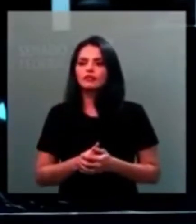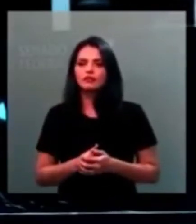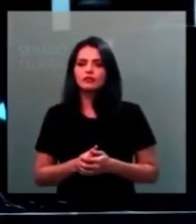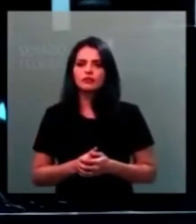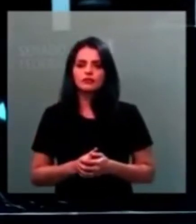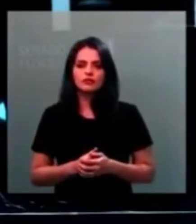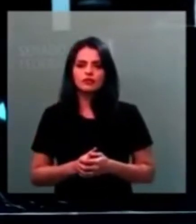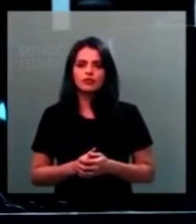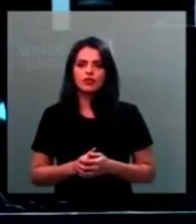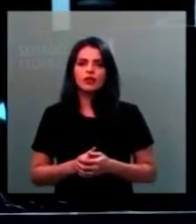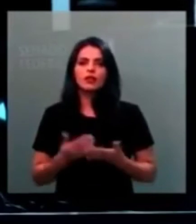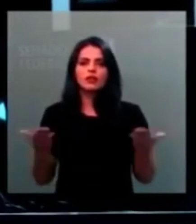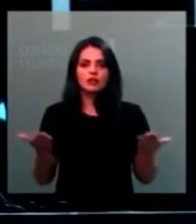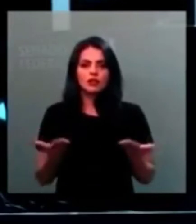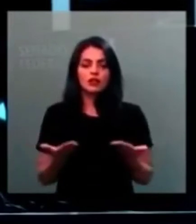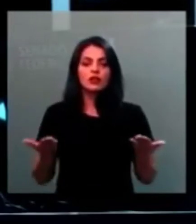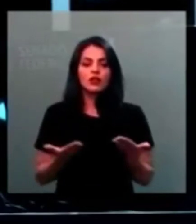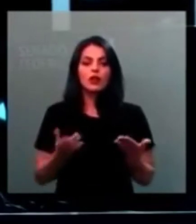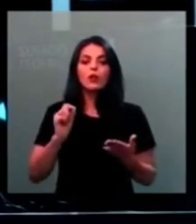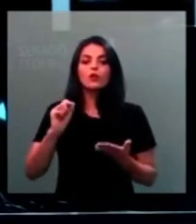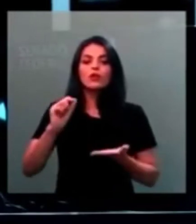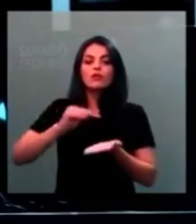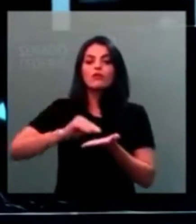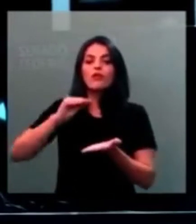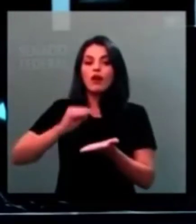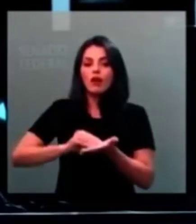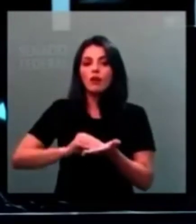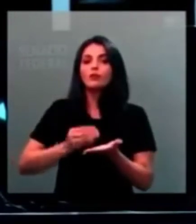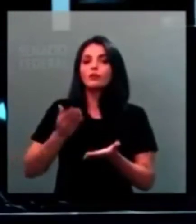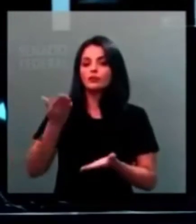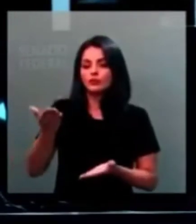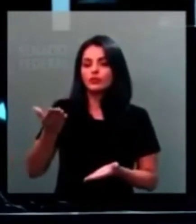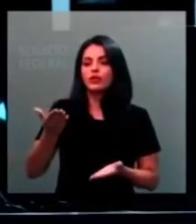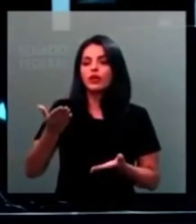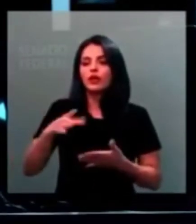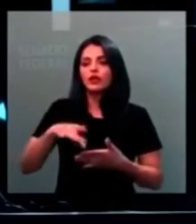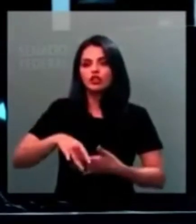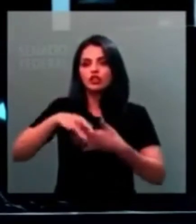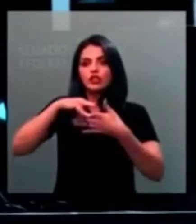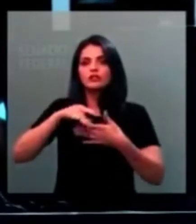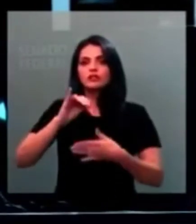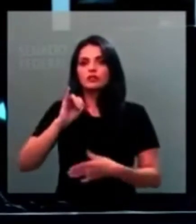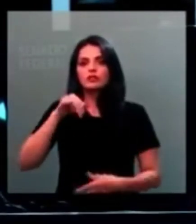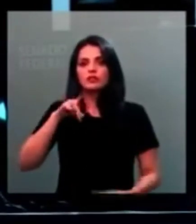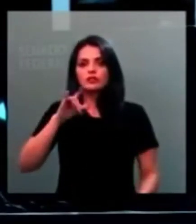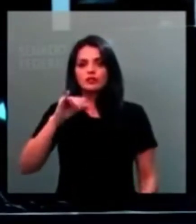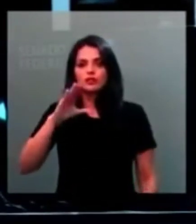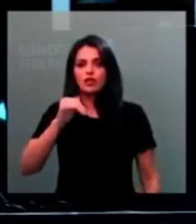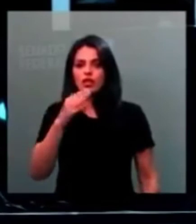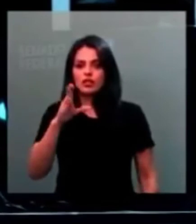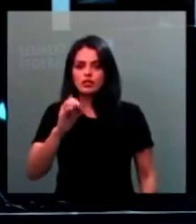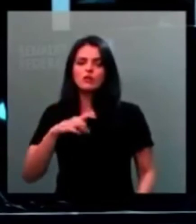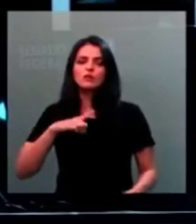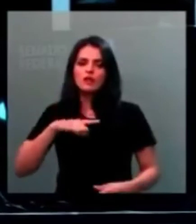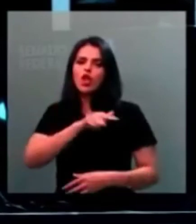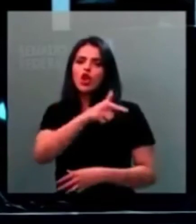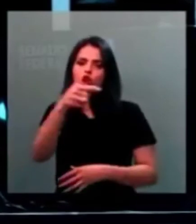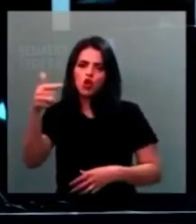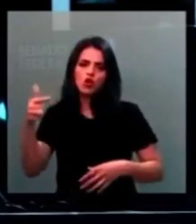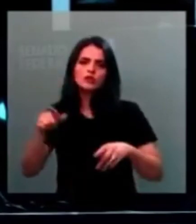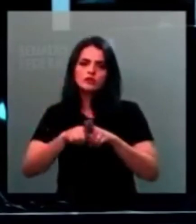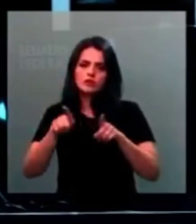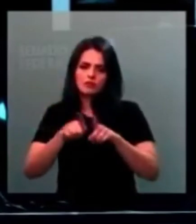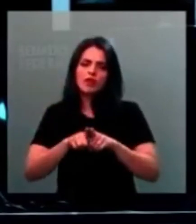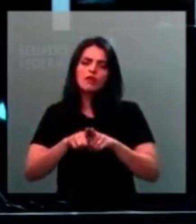impasse, a solução desta pendência à vida em relação a esta indicação. Há outras indicações também que haverão de ser